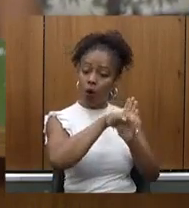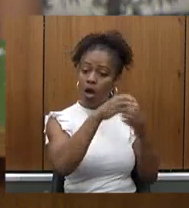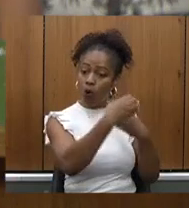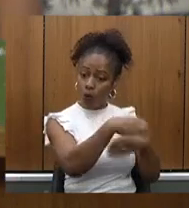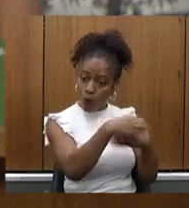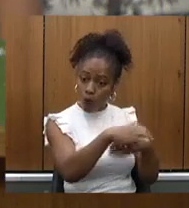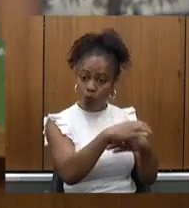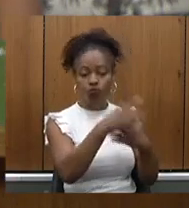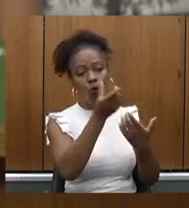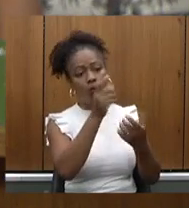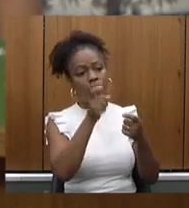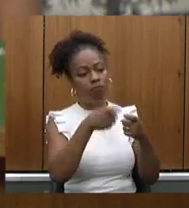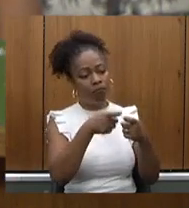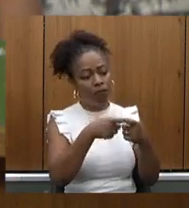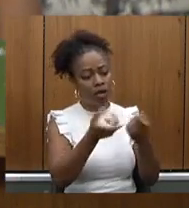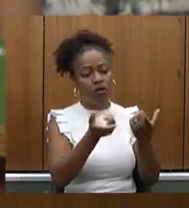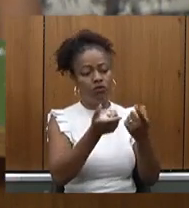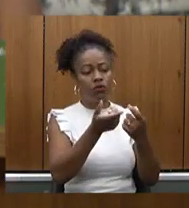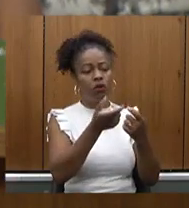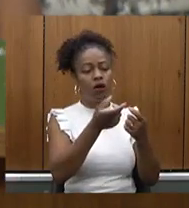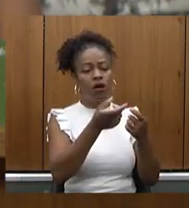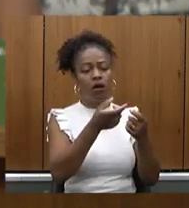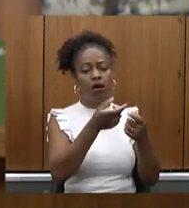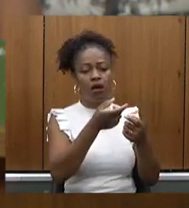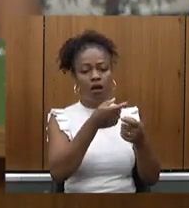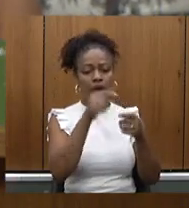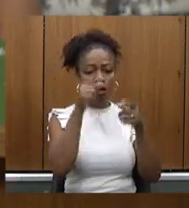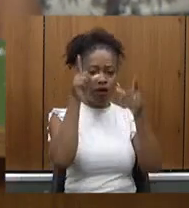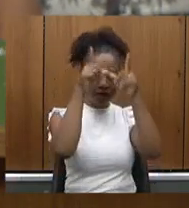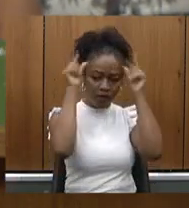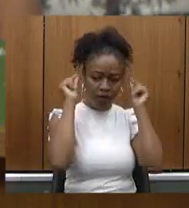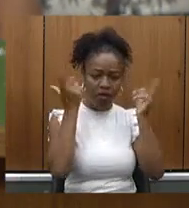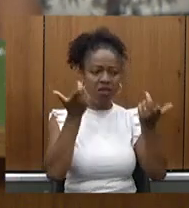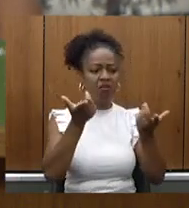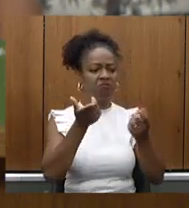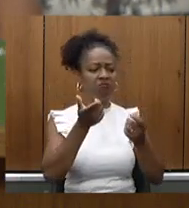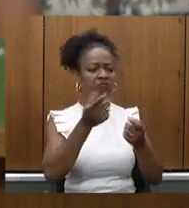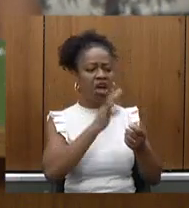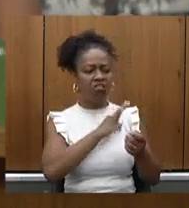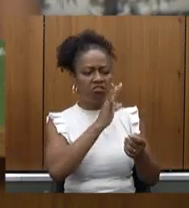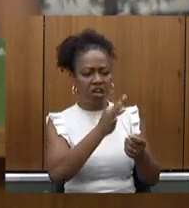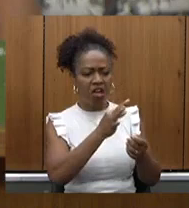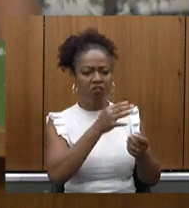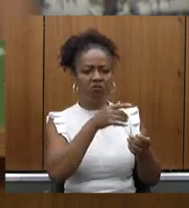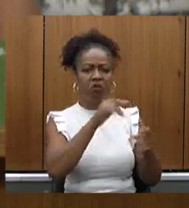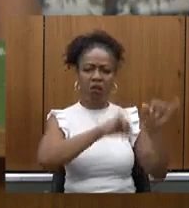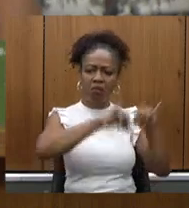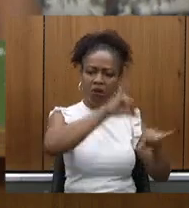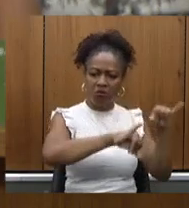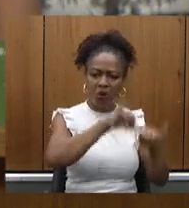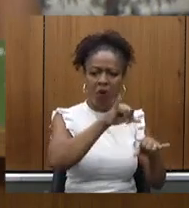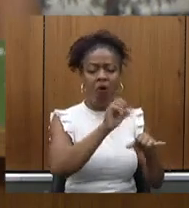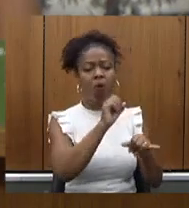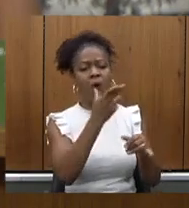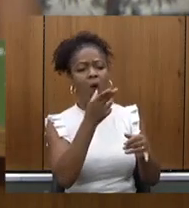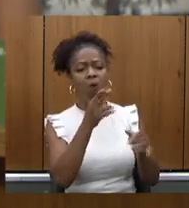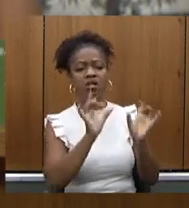enfermeiro técnico de enfermagem técnico de laboratório ou se ele é um especialista